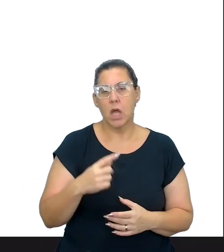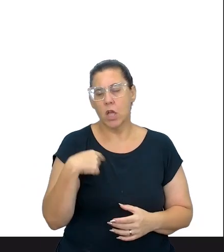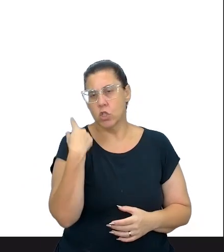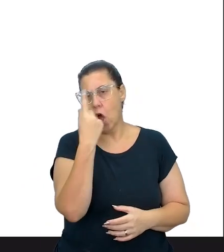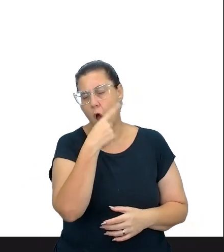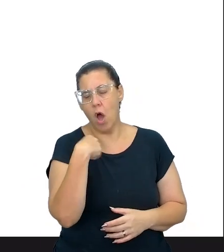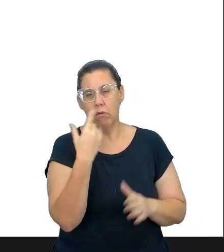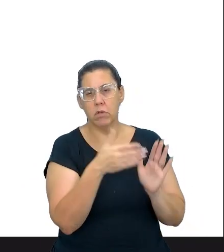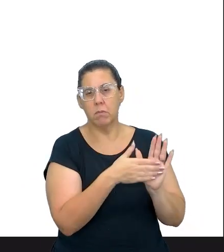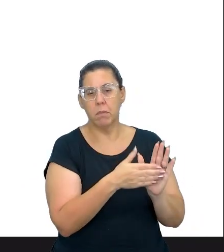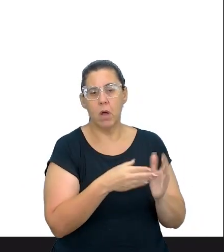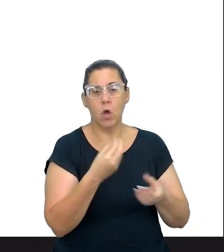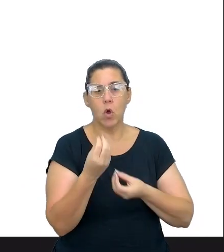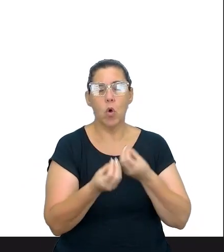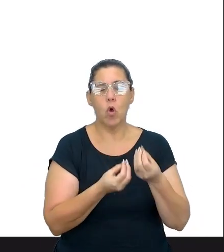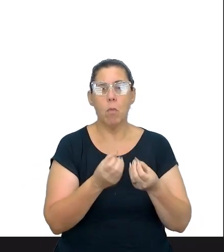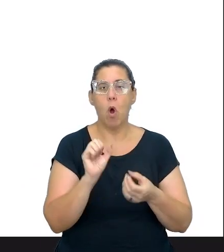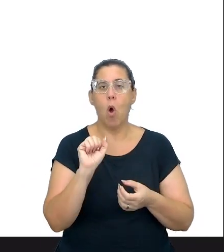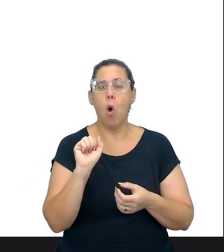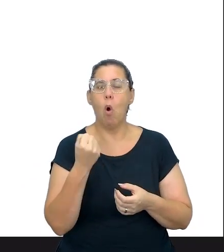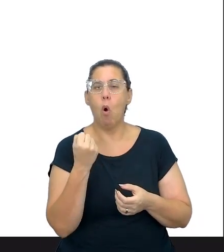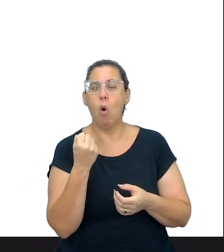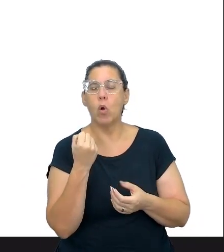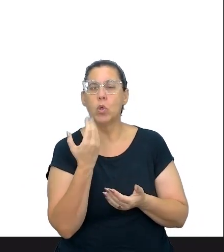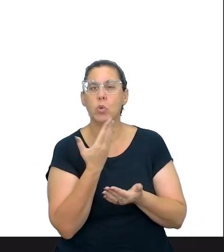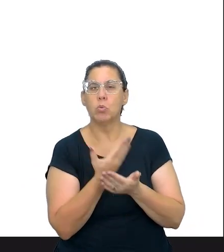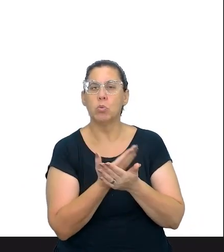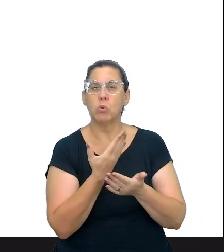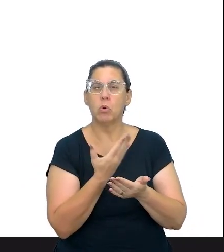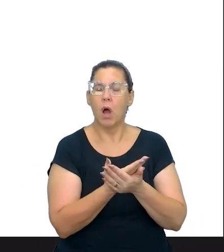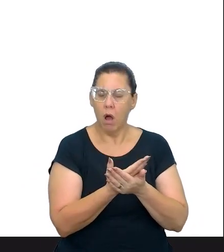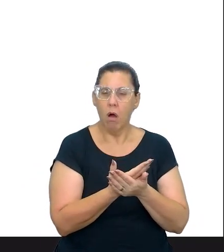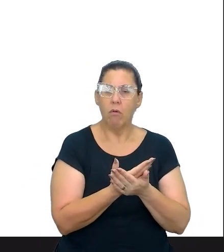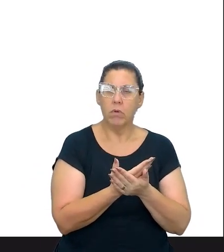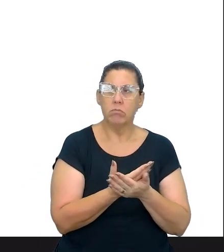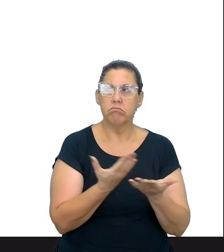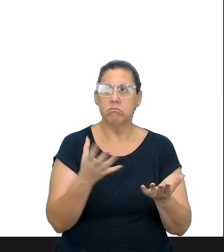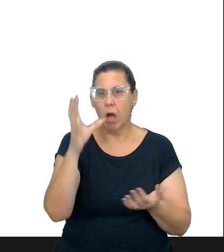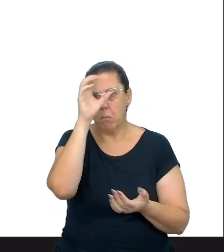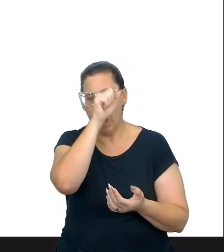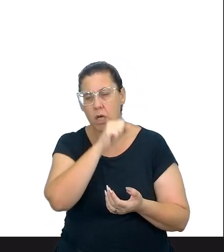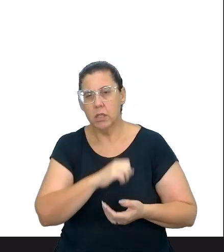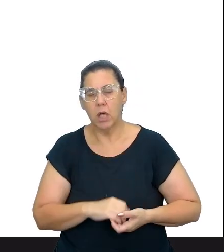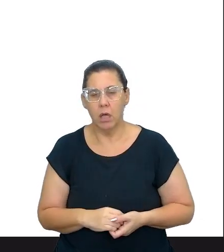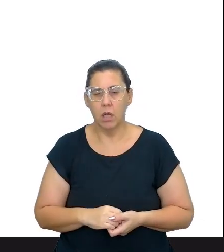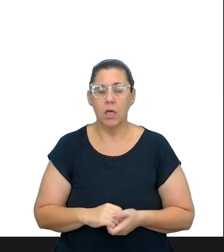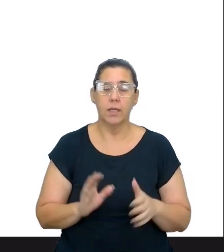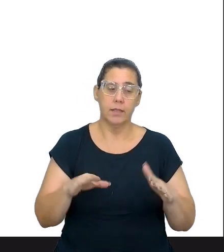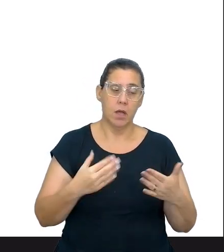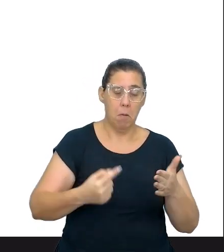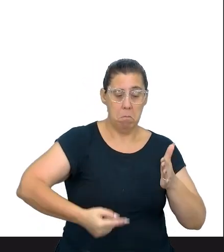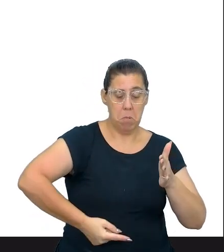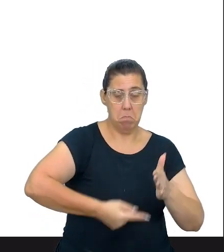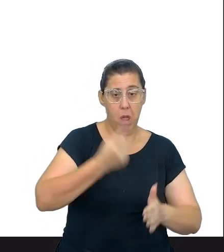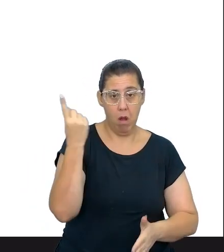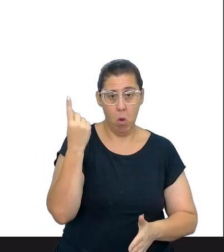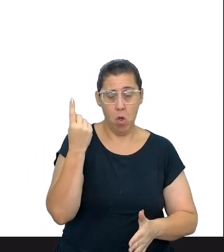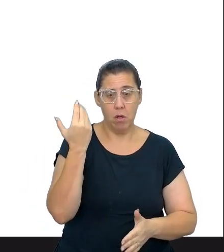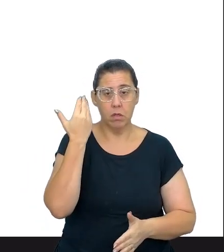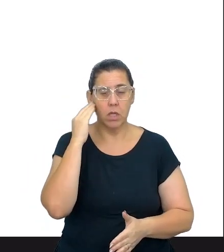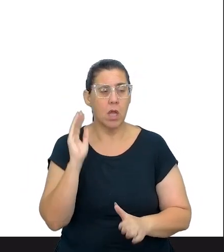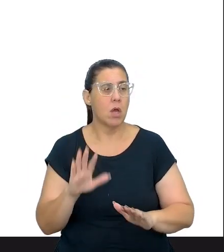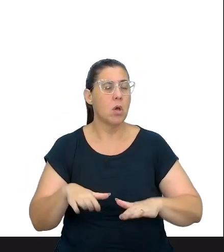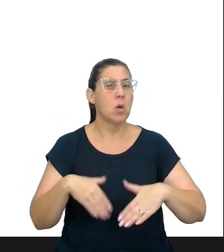ali? Como tornar essas oito aulas em situação de aprendizagem? Então a primeira coisa que eu tenho que compreender é qual é a